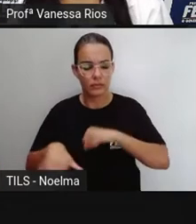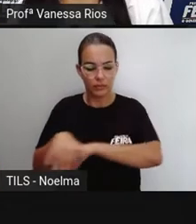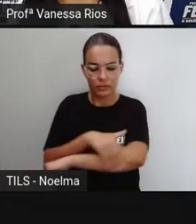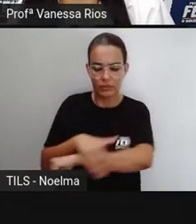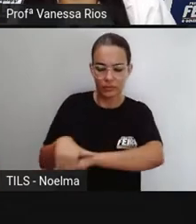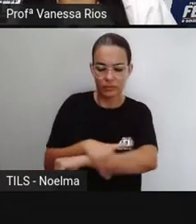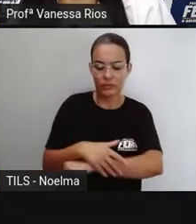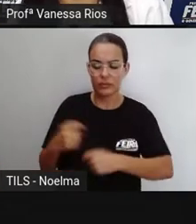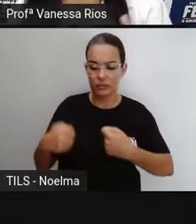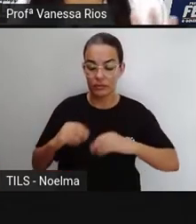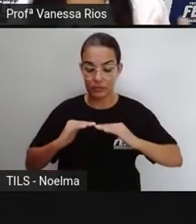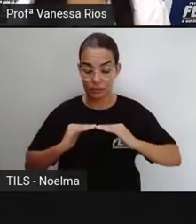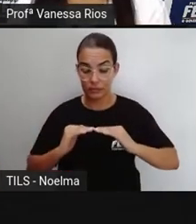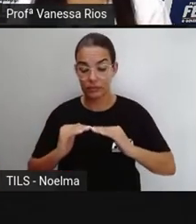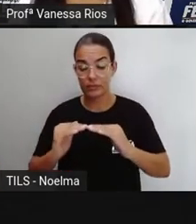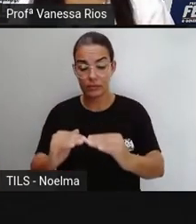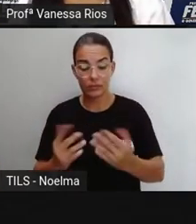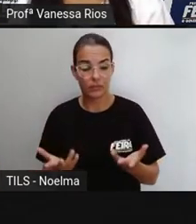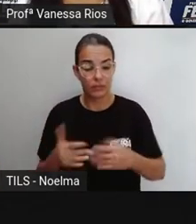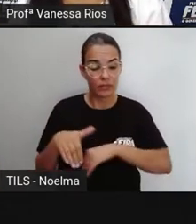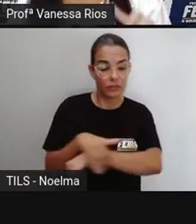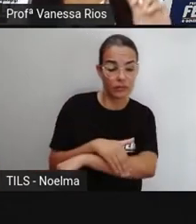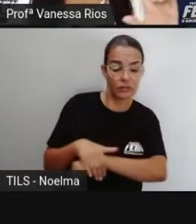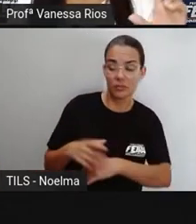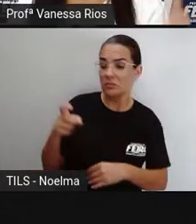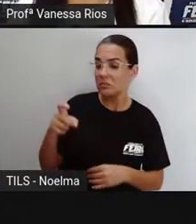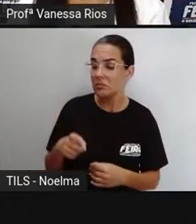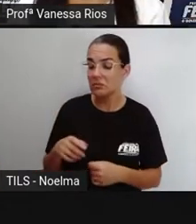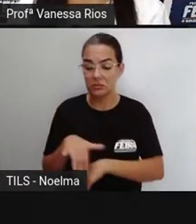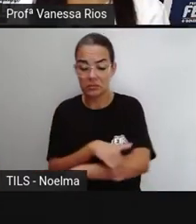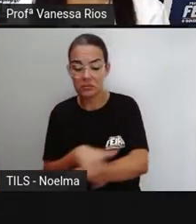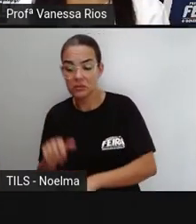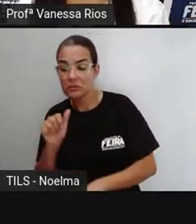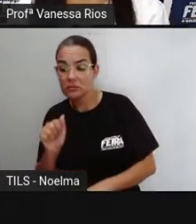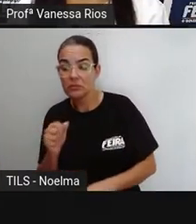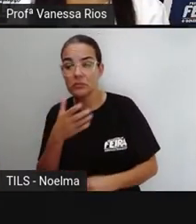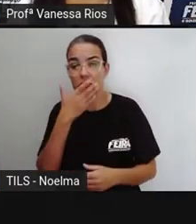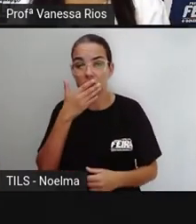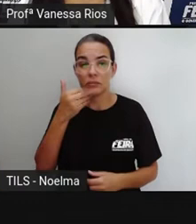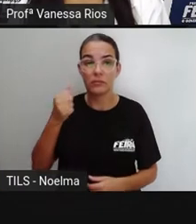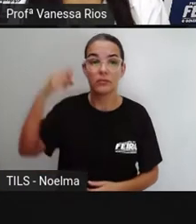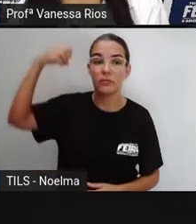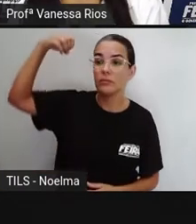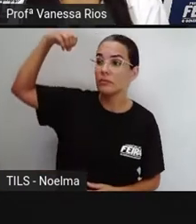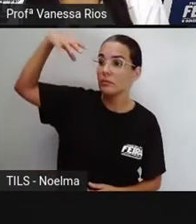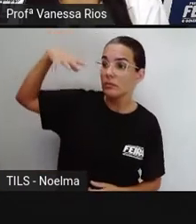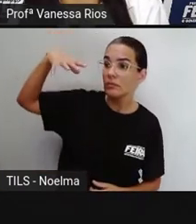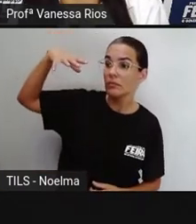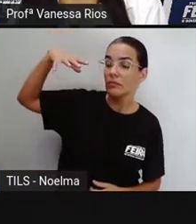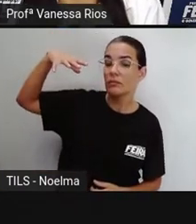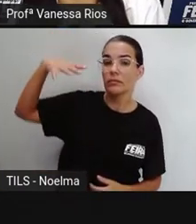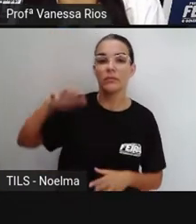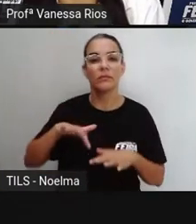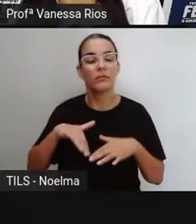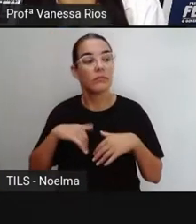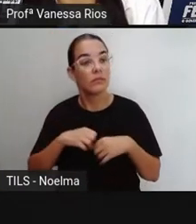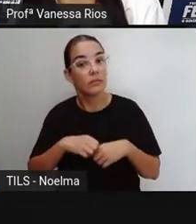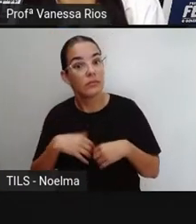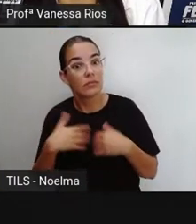na rua de trás, a rua X, a rua A, precisa melhorar a iluminação. Então, diversas aí